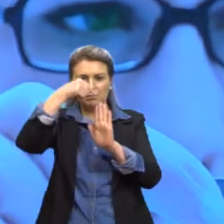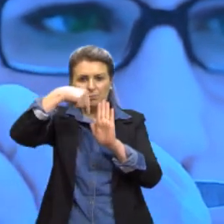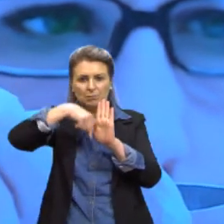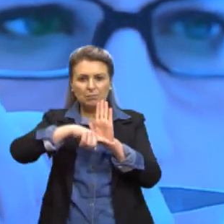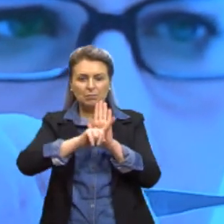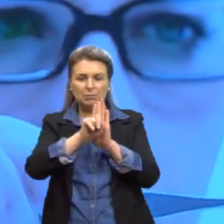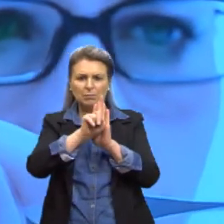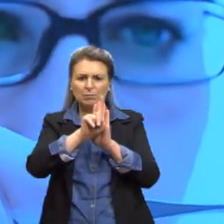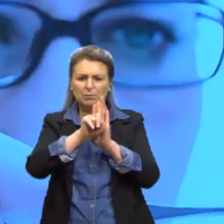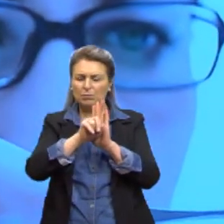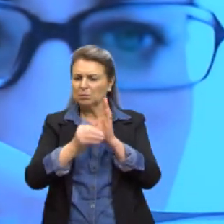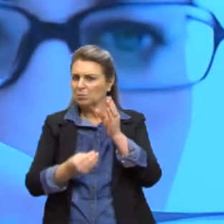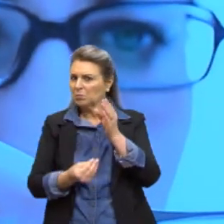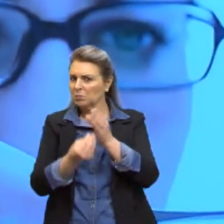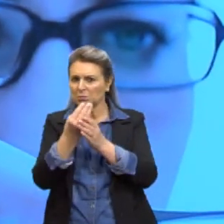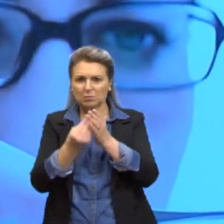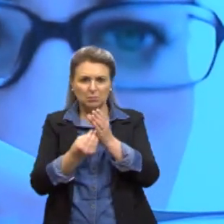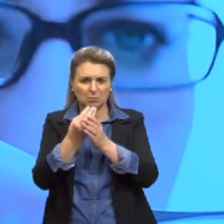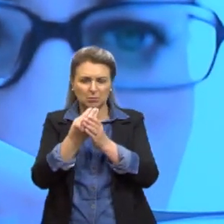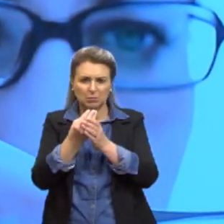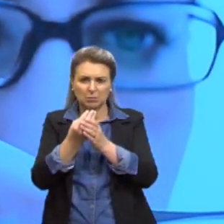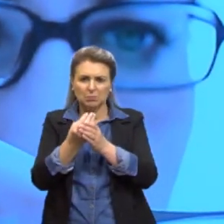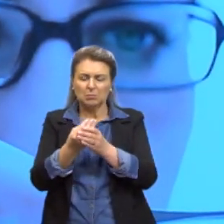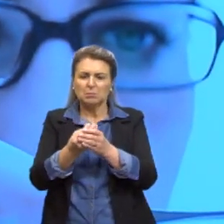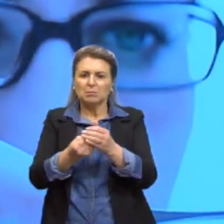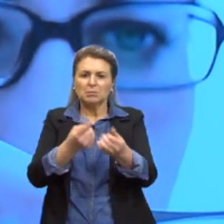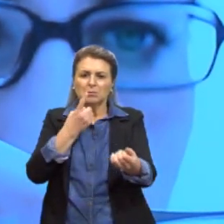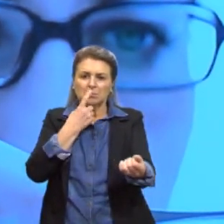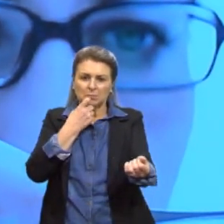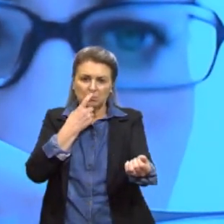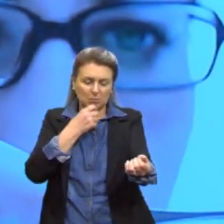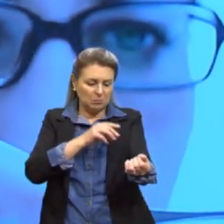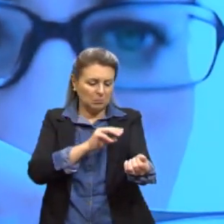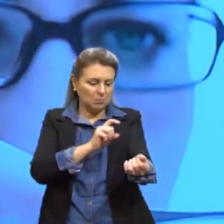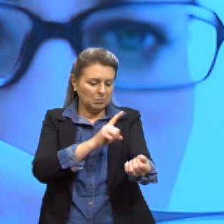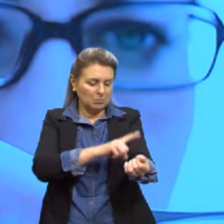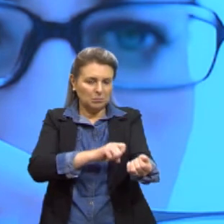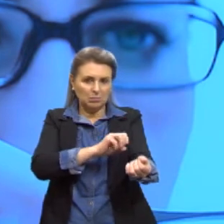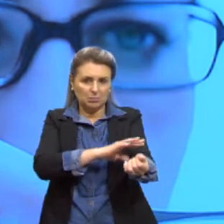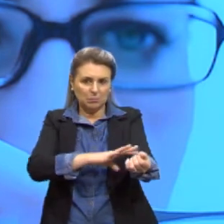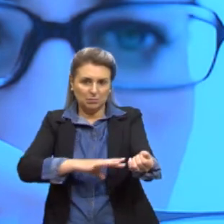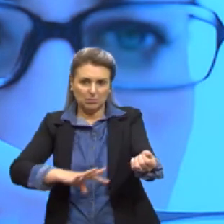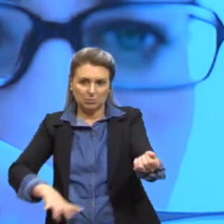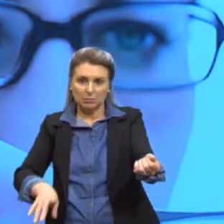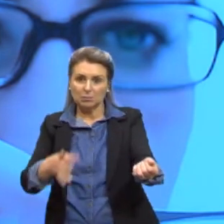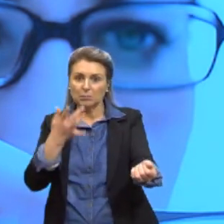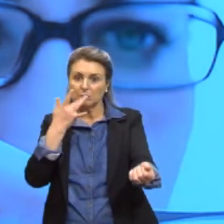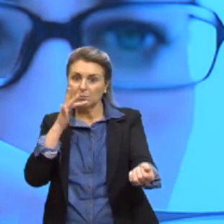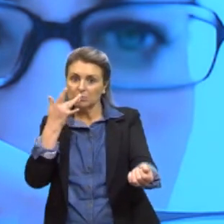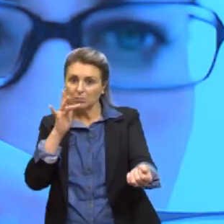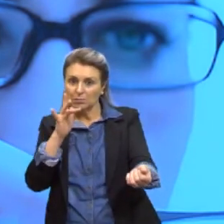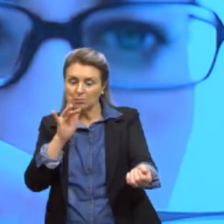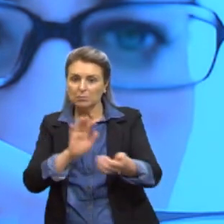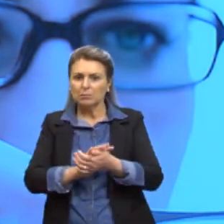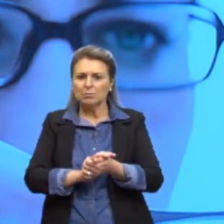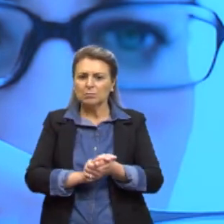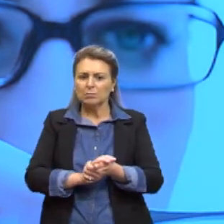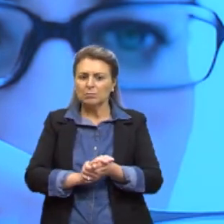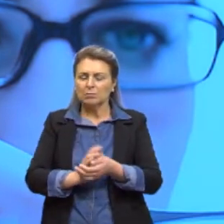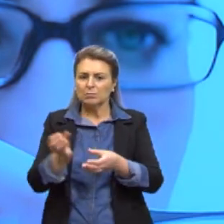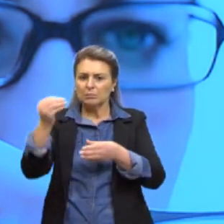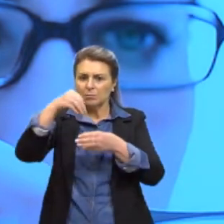dos glóbulos brancos, né? Então, eles retiraram, fizeram a inserção do gene que